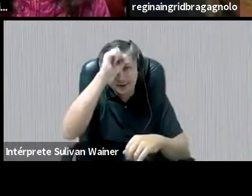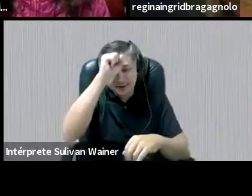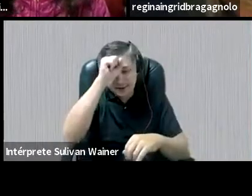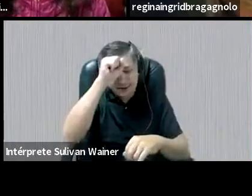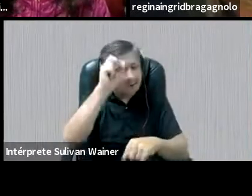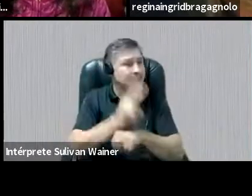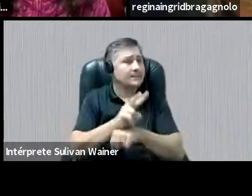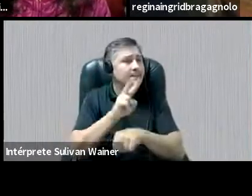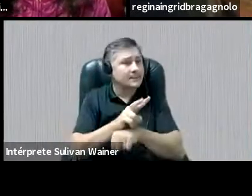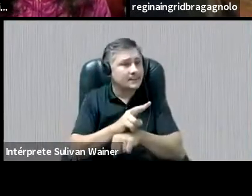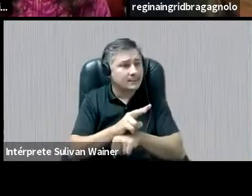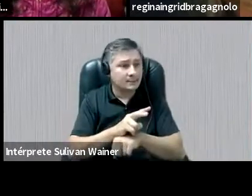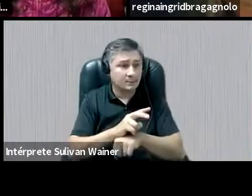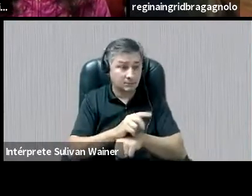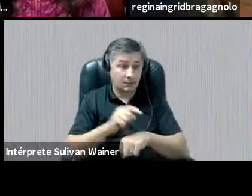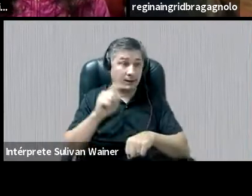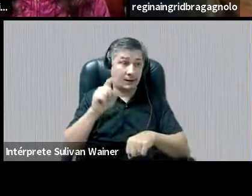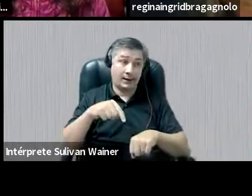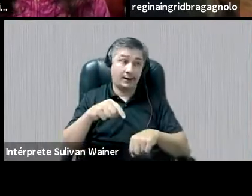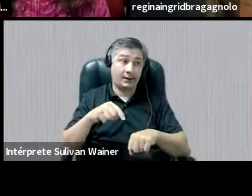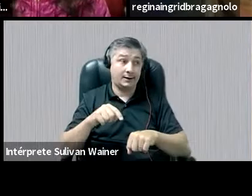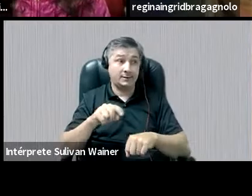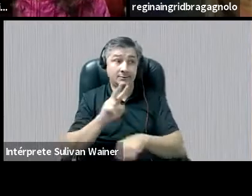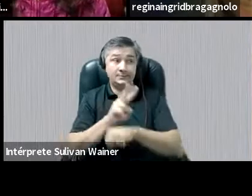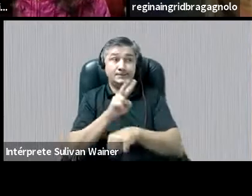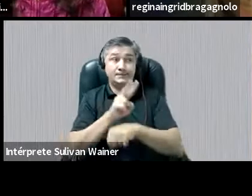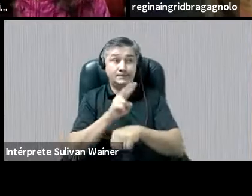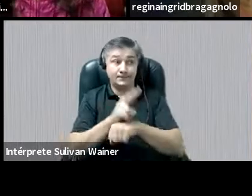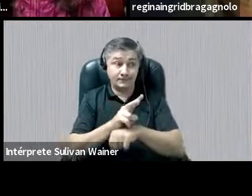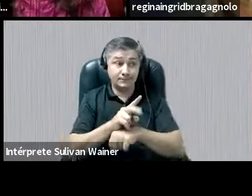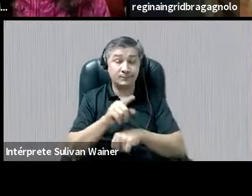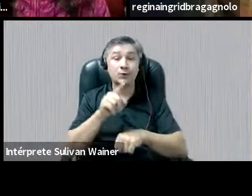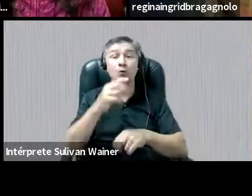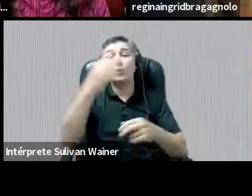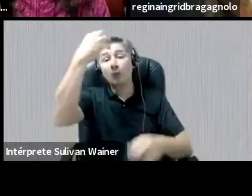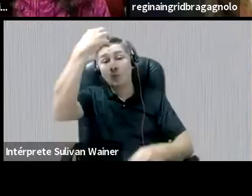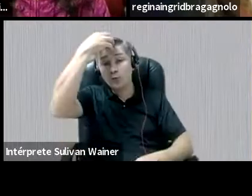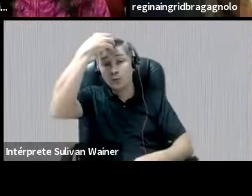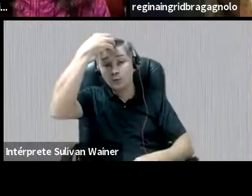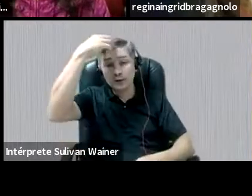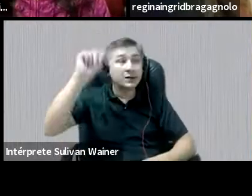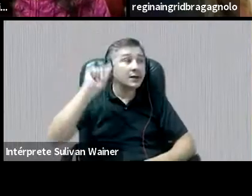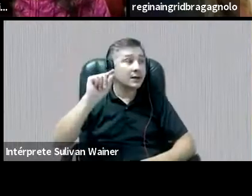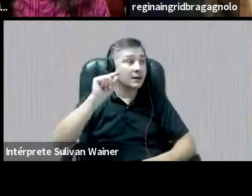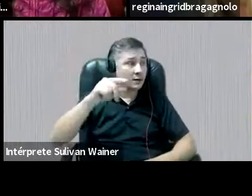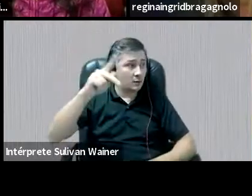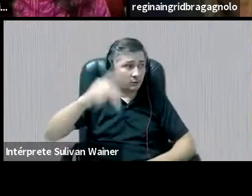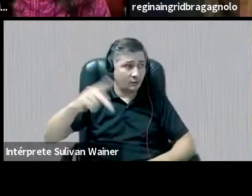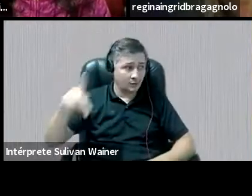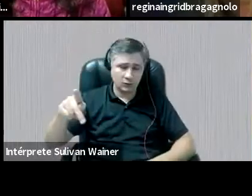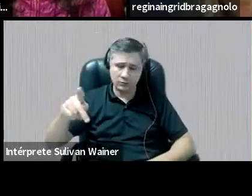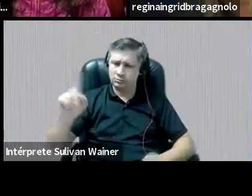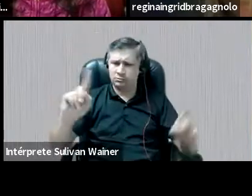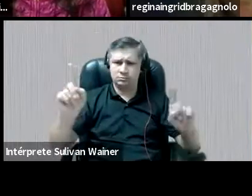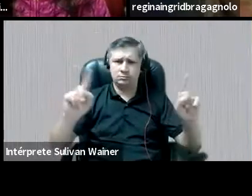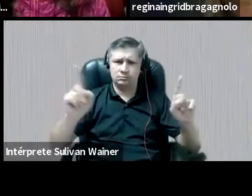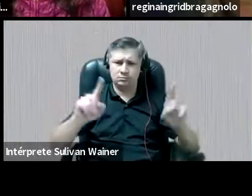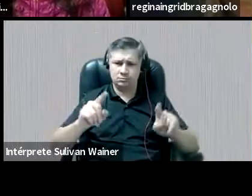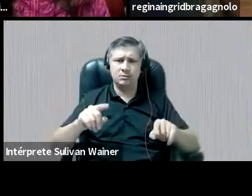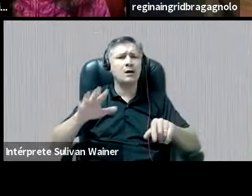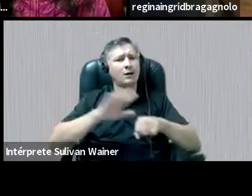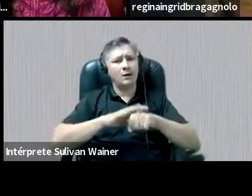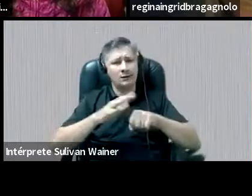né? Ou que está num horizonte de expectativa, fosse atribuída aos docentes, né? Eu acho que o cenário é muito mais